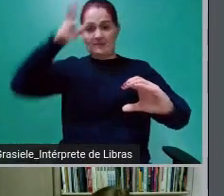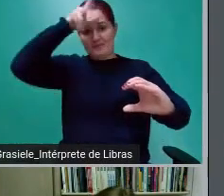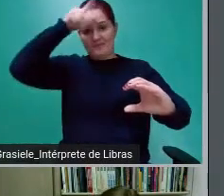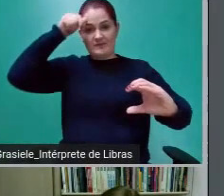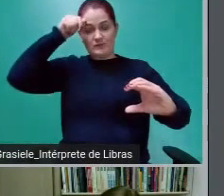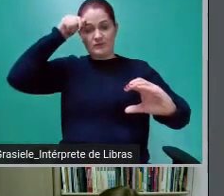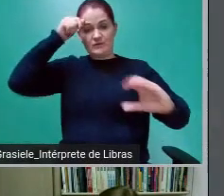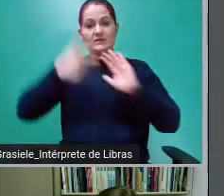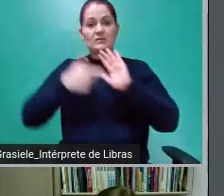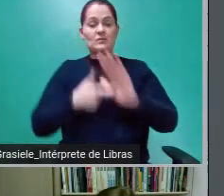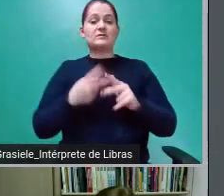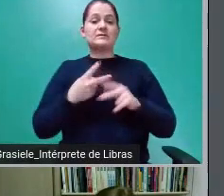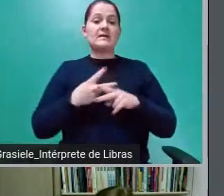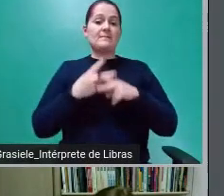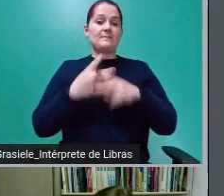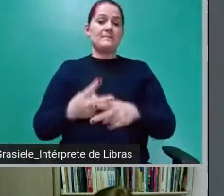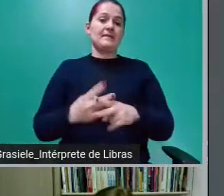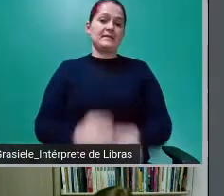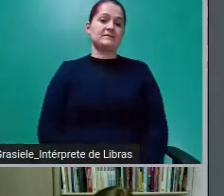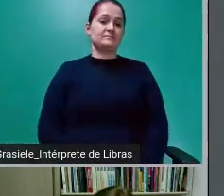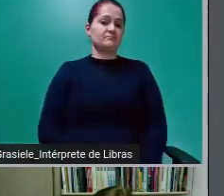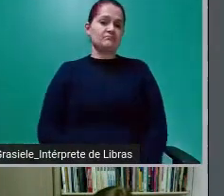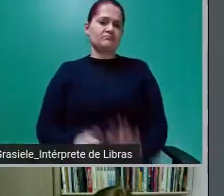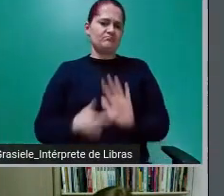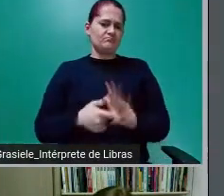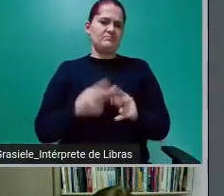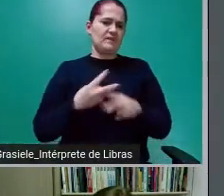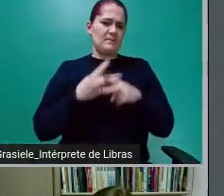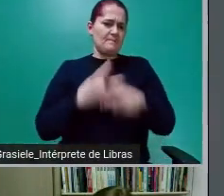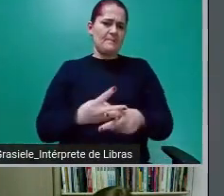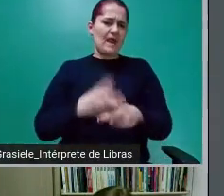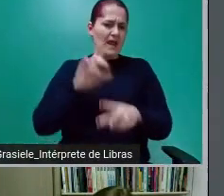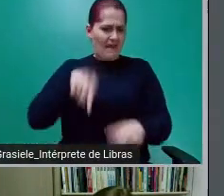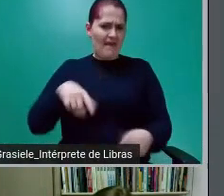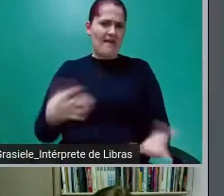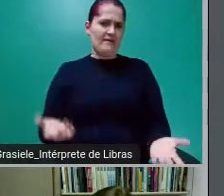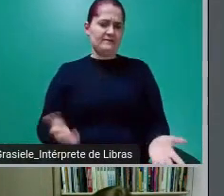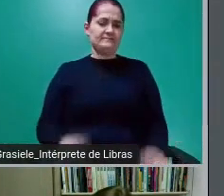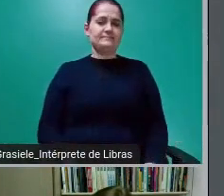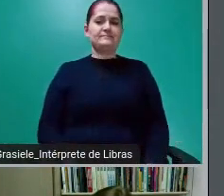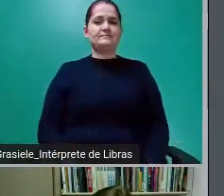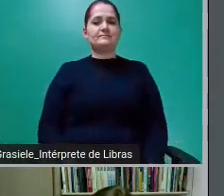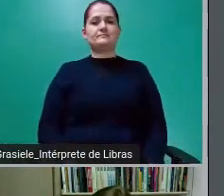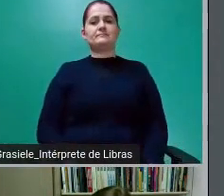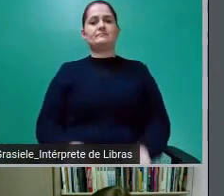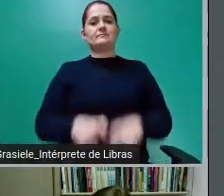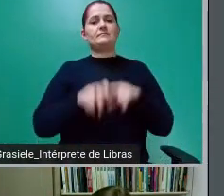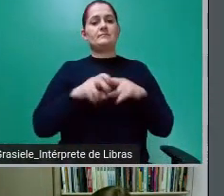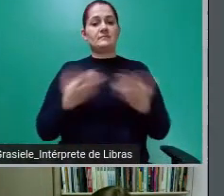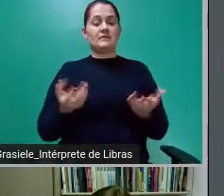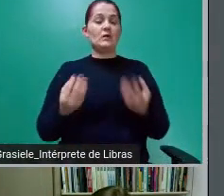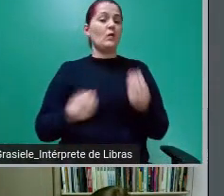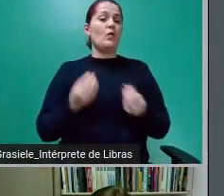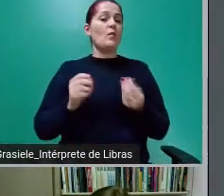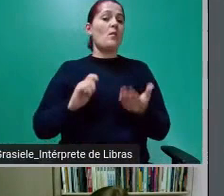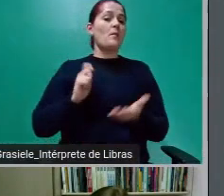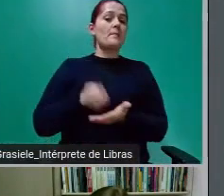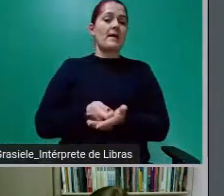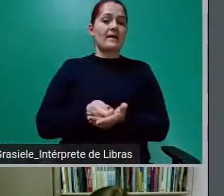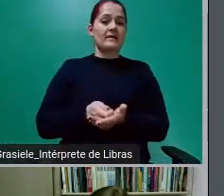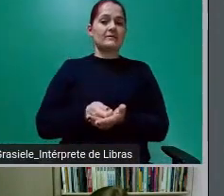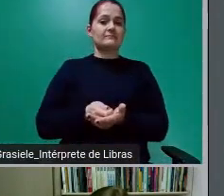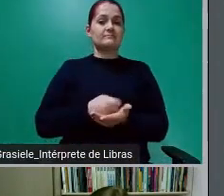operação de crédito indiscutível. Essa operação de crédito é paga ao